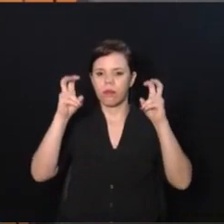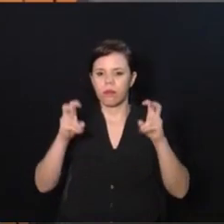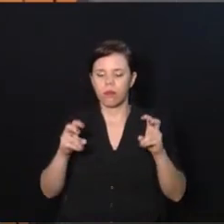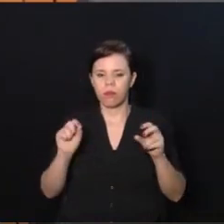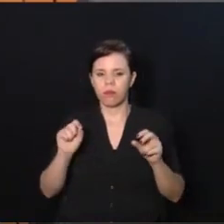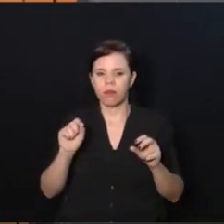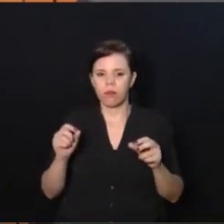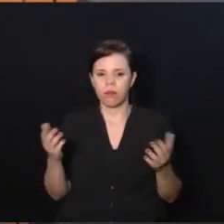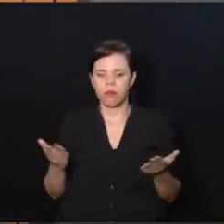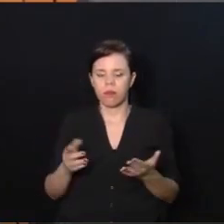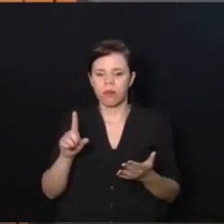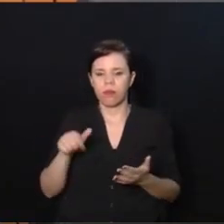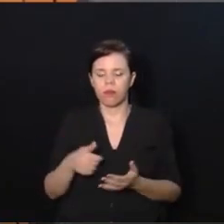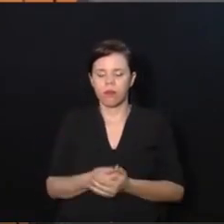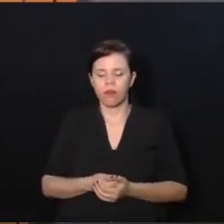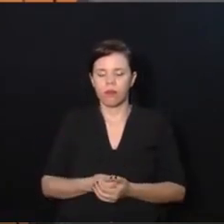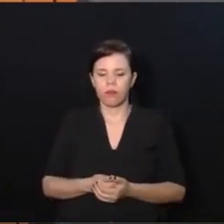hoje,